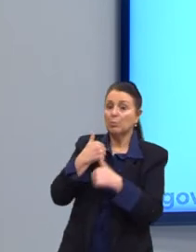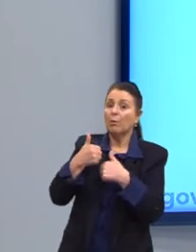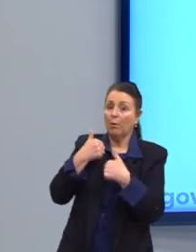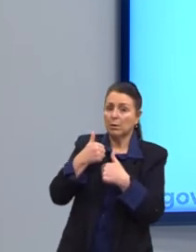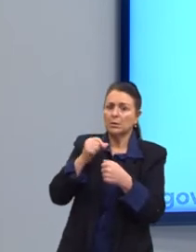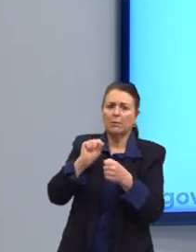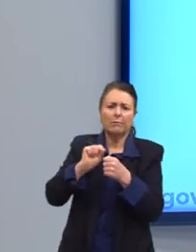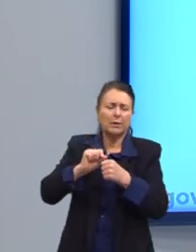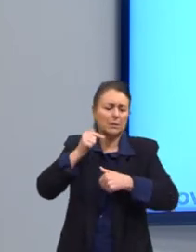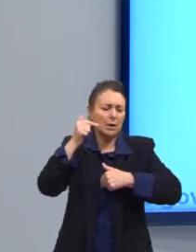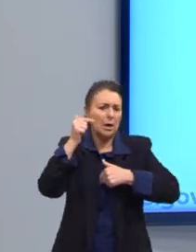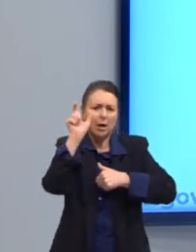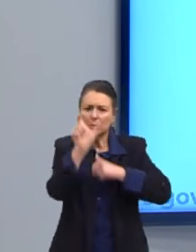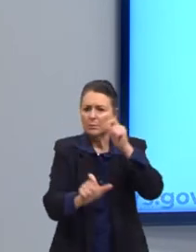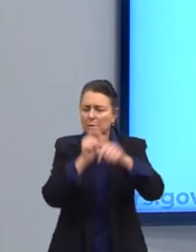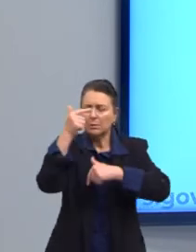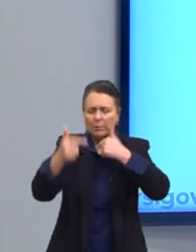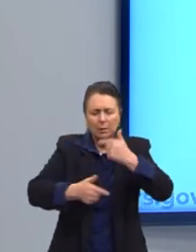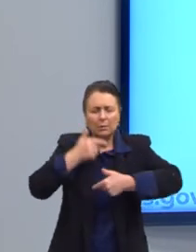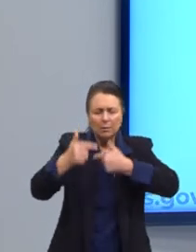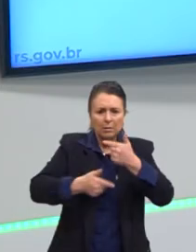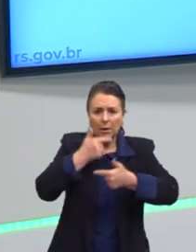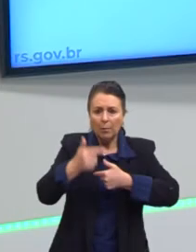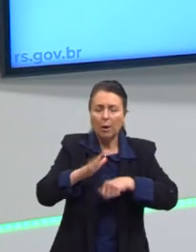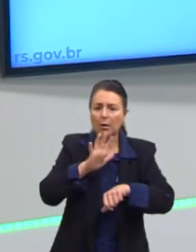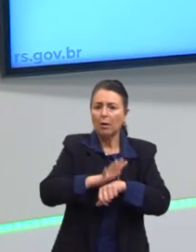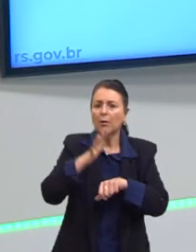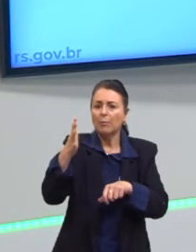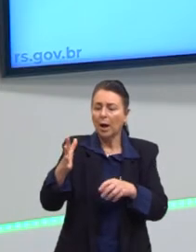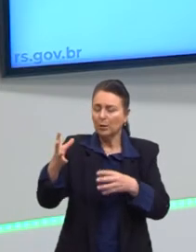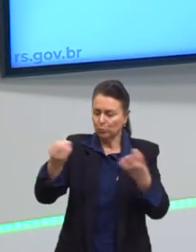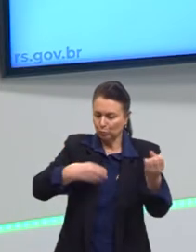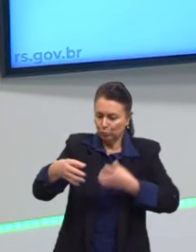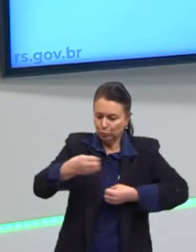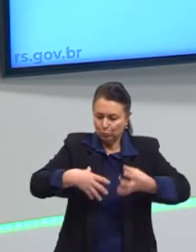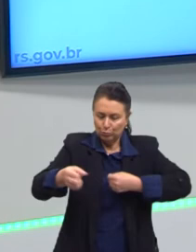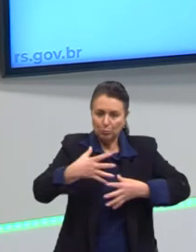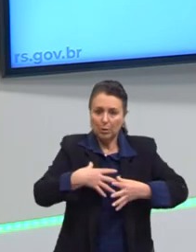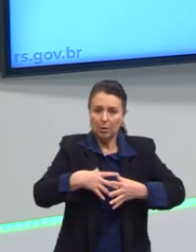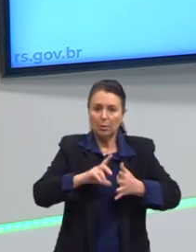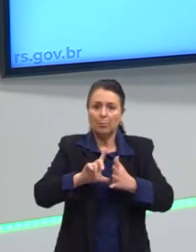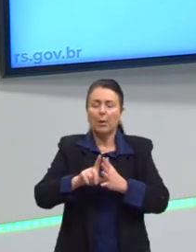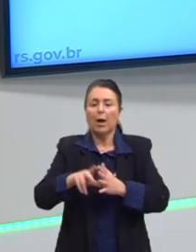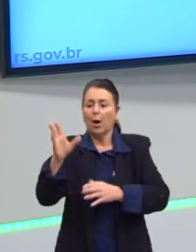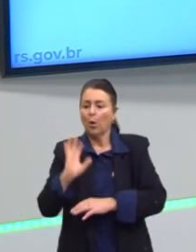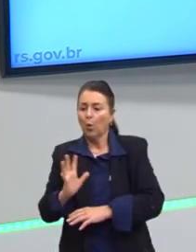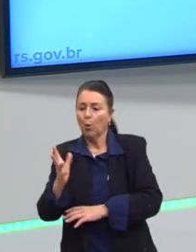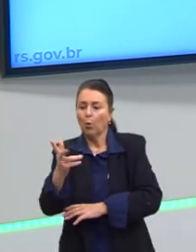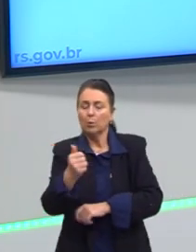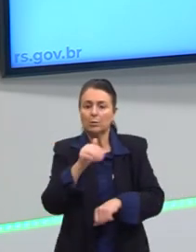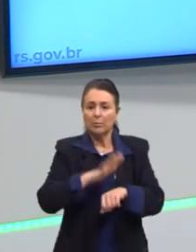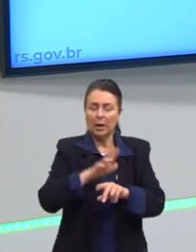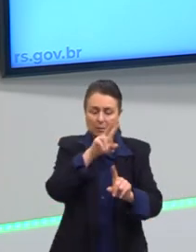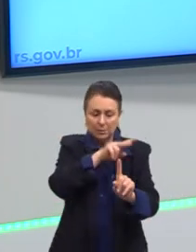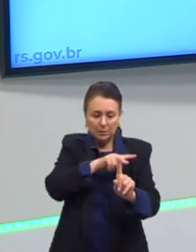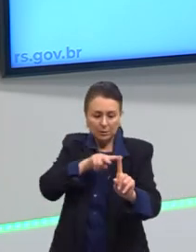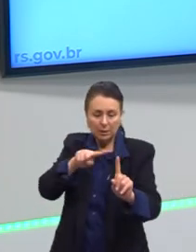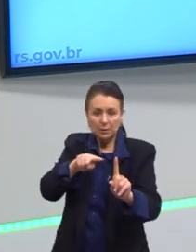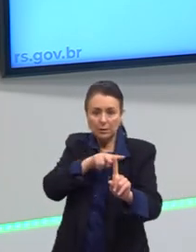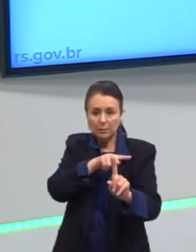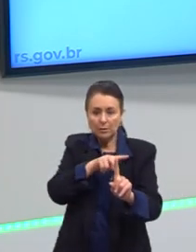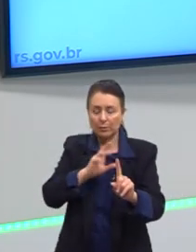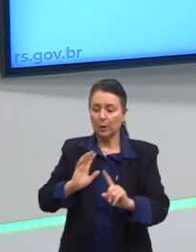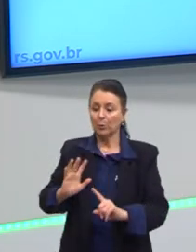trabalhem mais e que também possam acumular mais para consumir mais nessa perspectiva do advento do